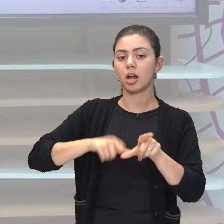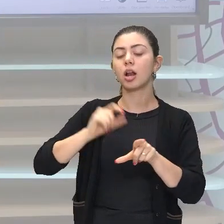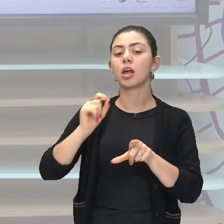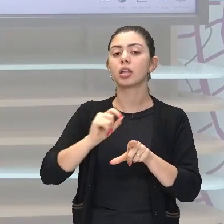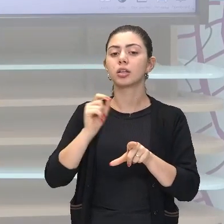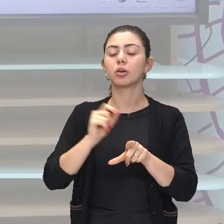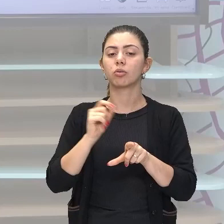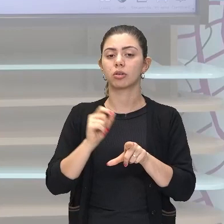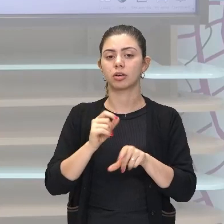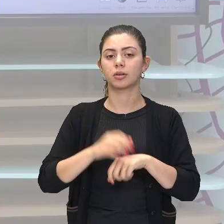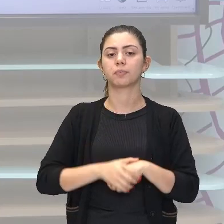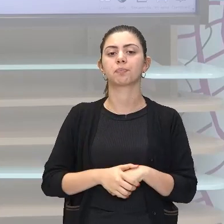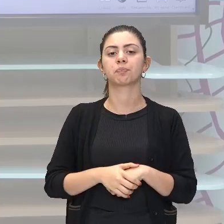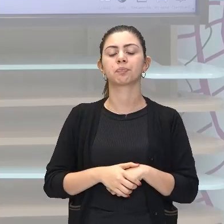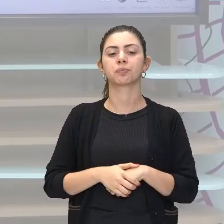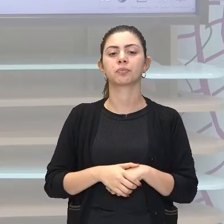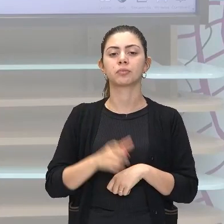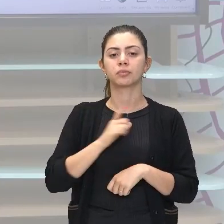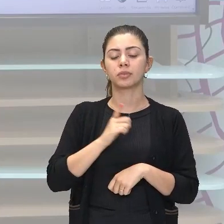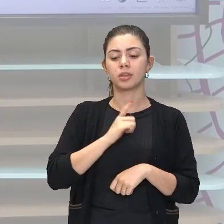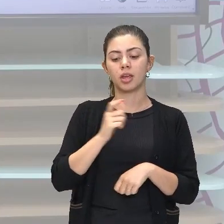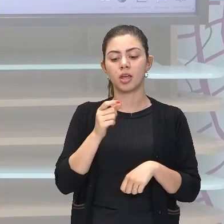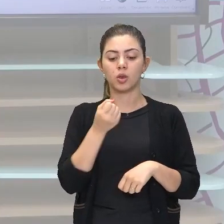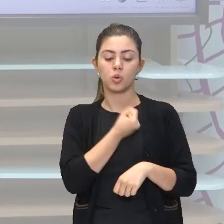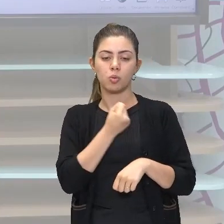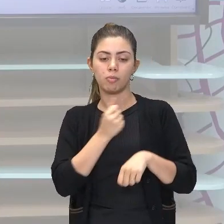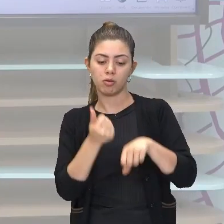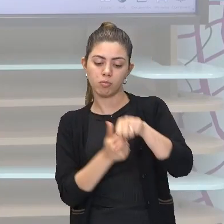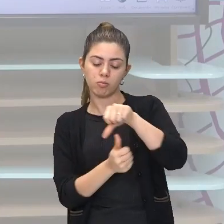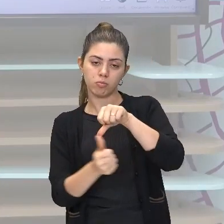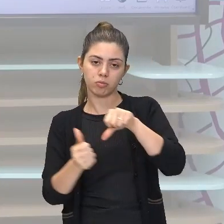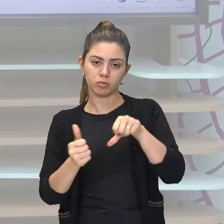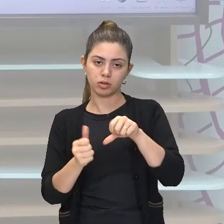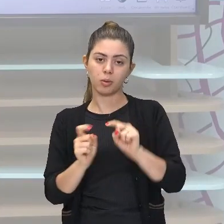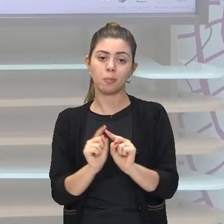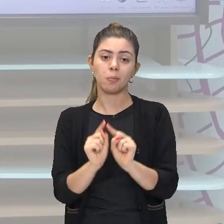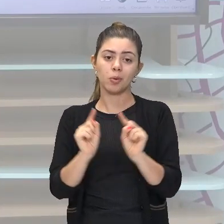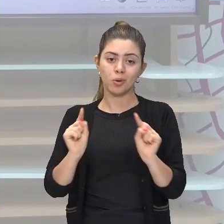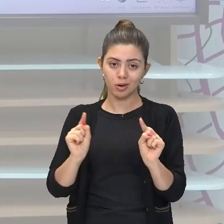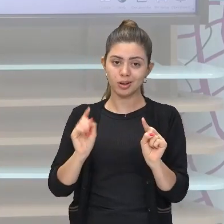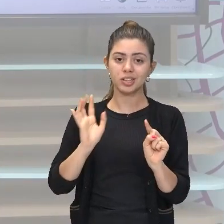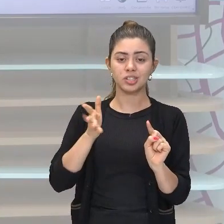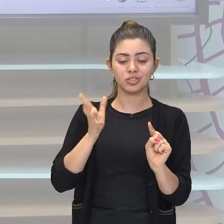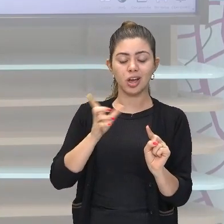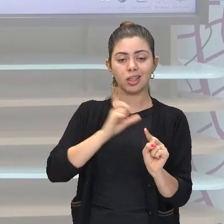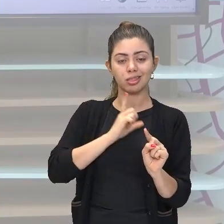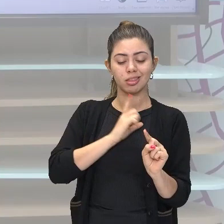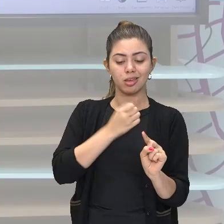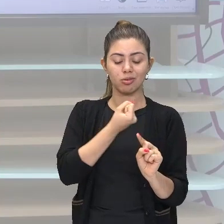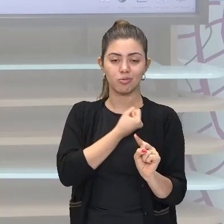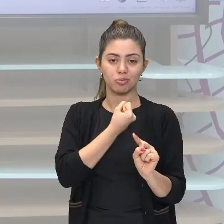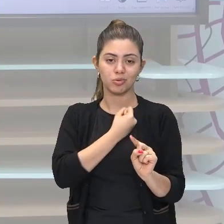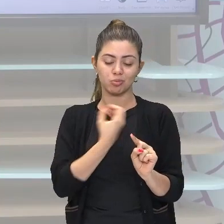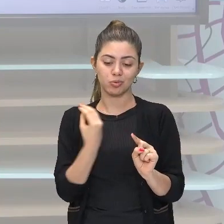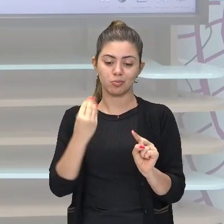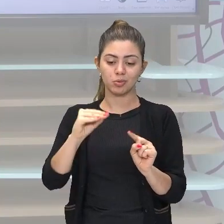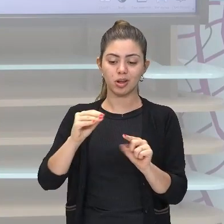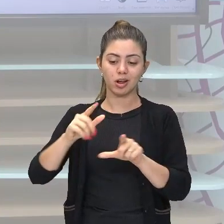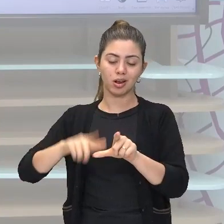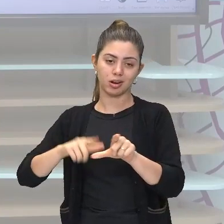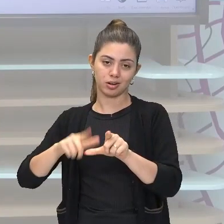ser trocadas por um número, mas o número já vem dizendo a letra